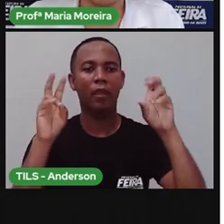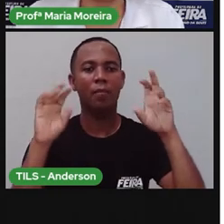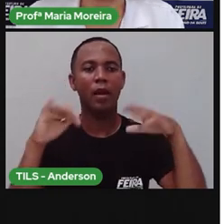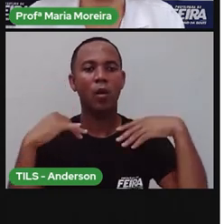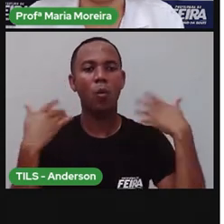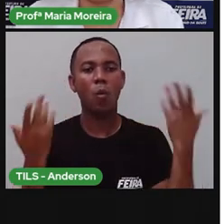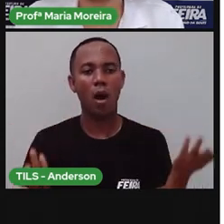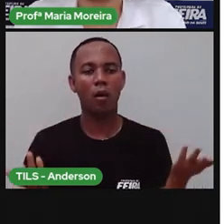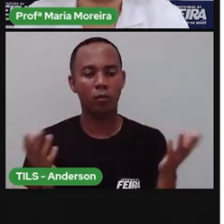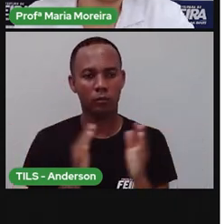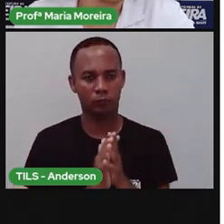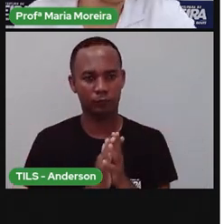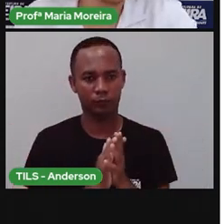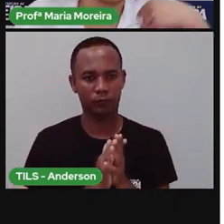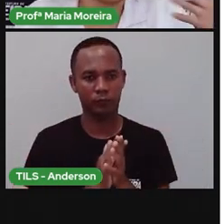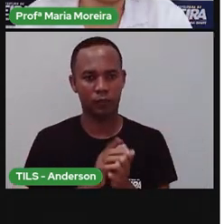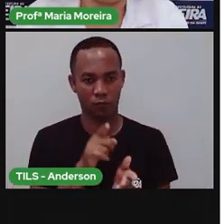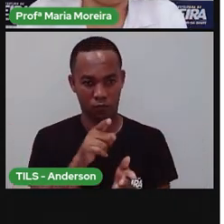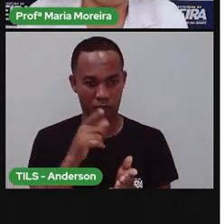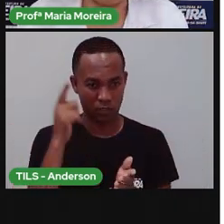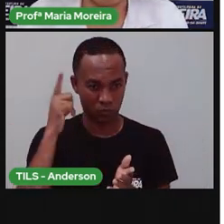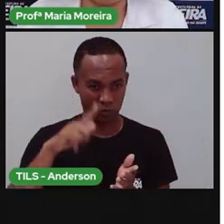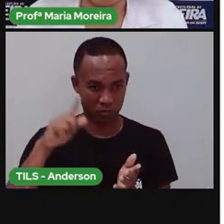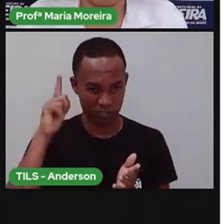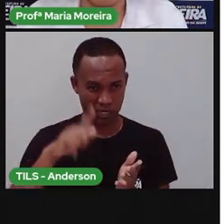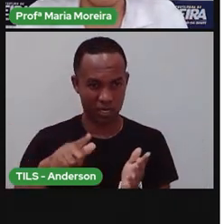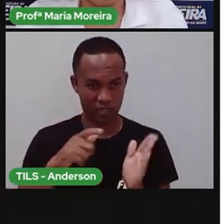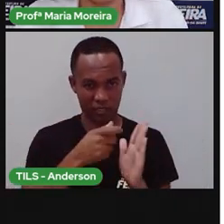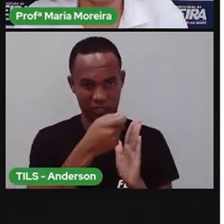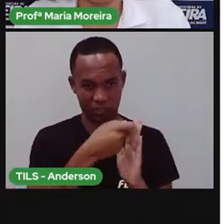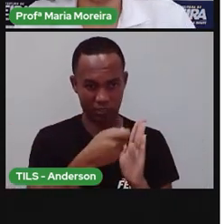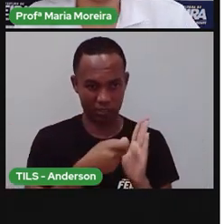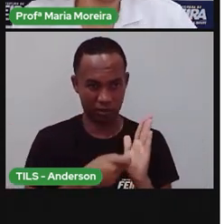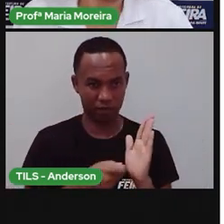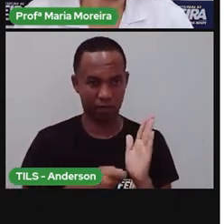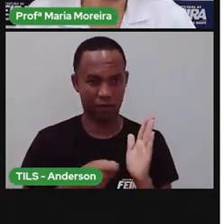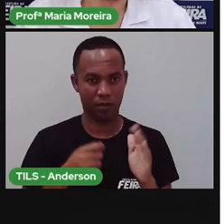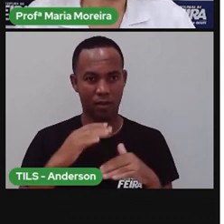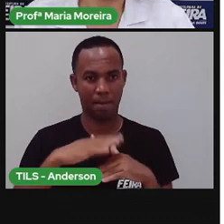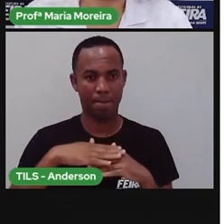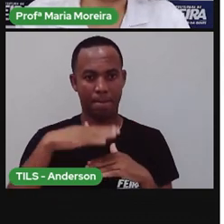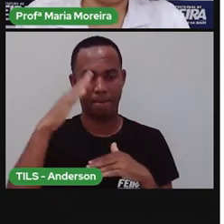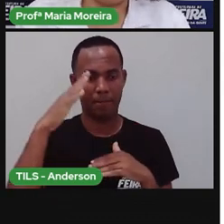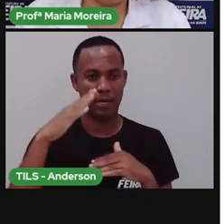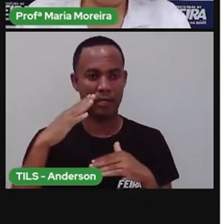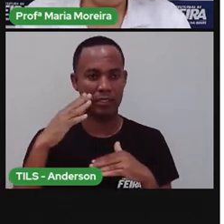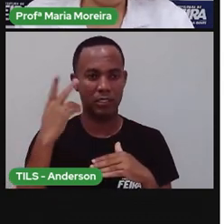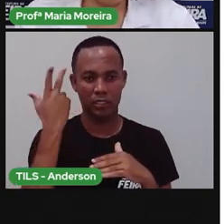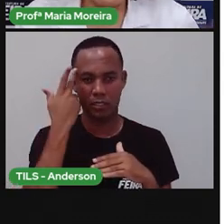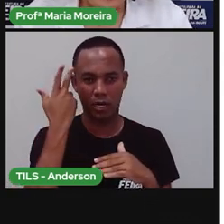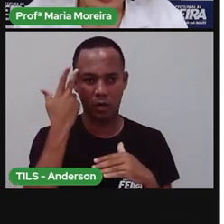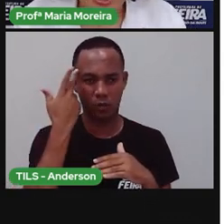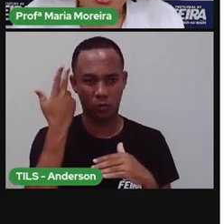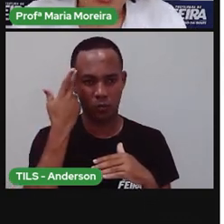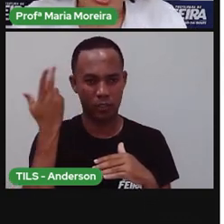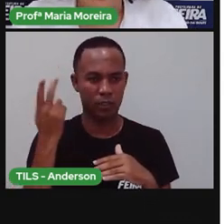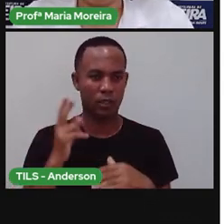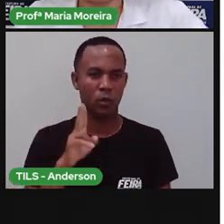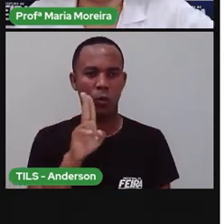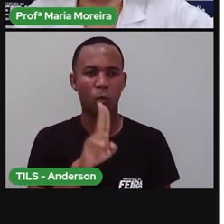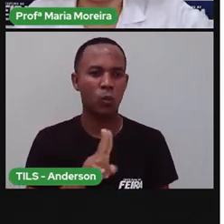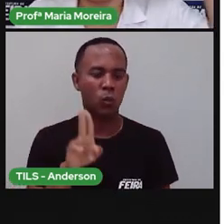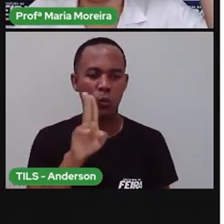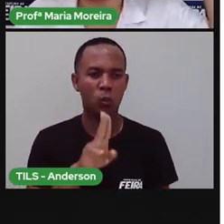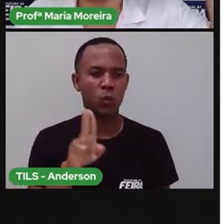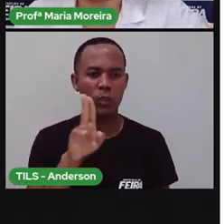pertinente. Que vocês vão conseguir escrever de uma forma mais tranquila. Usem a criatividade.